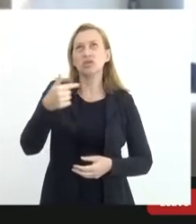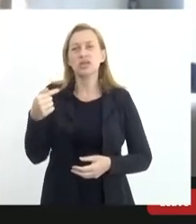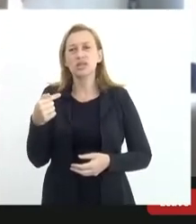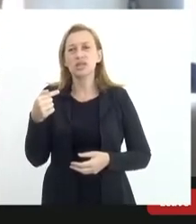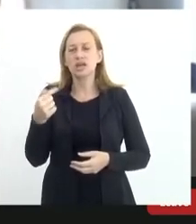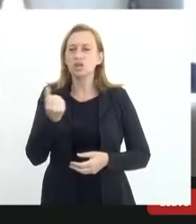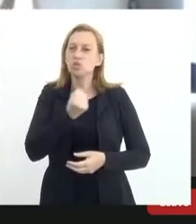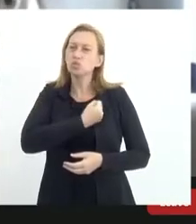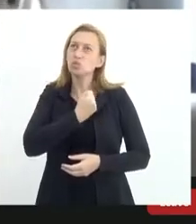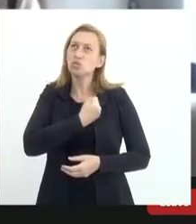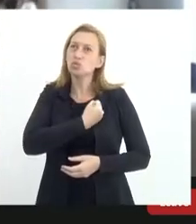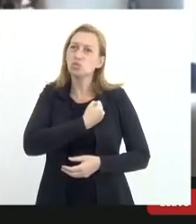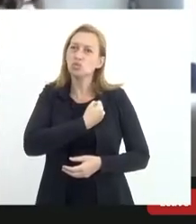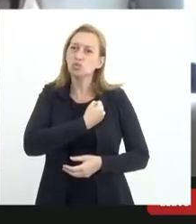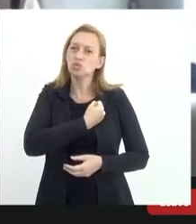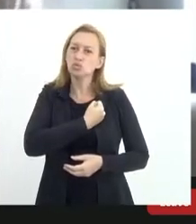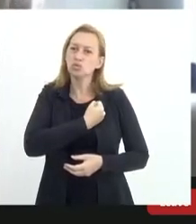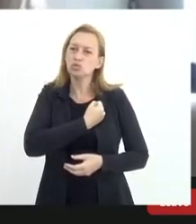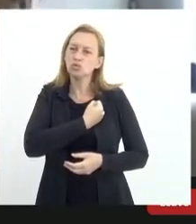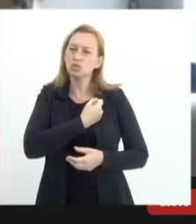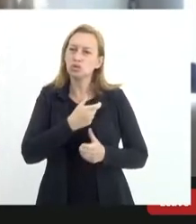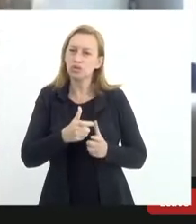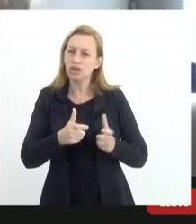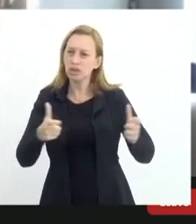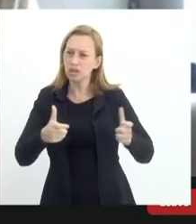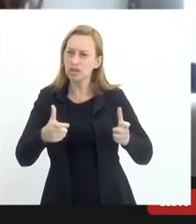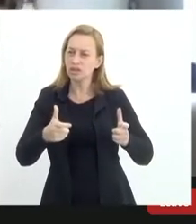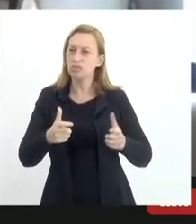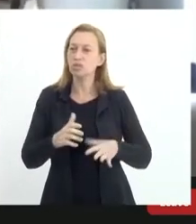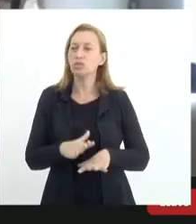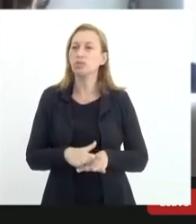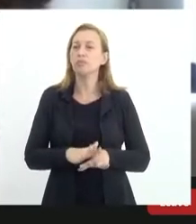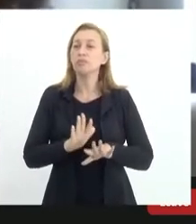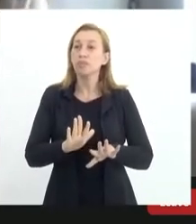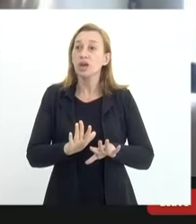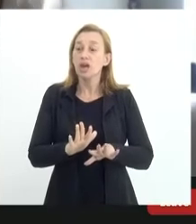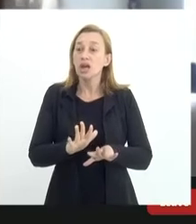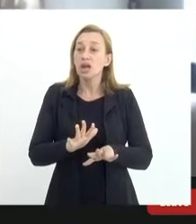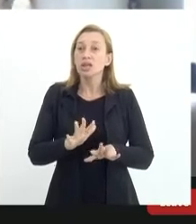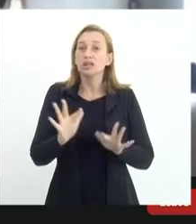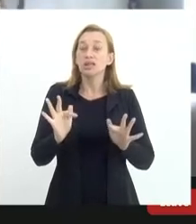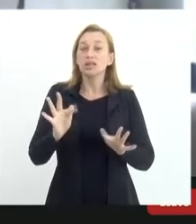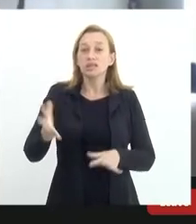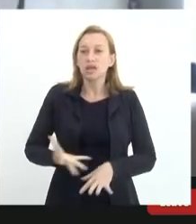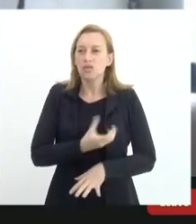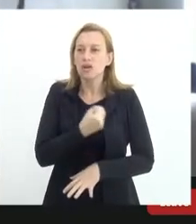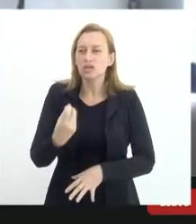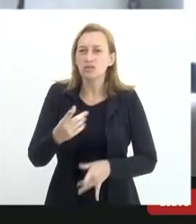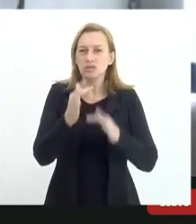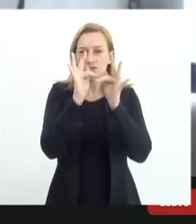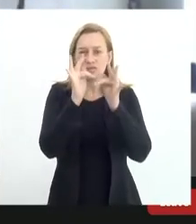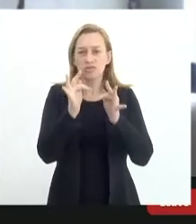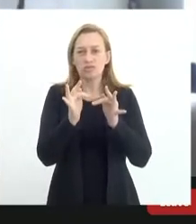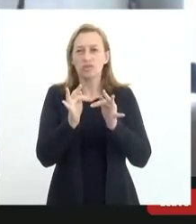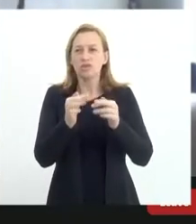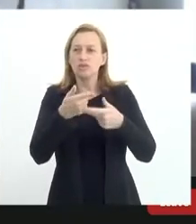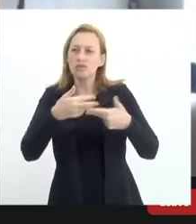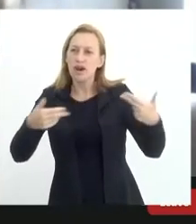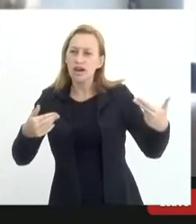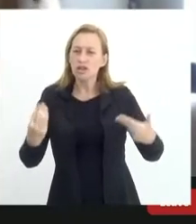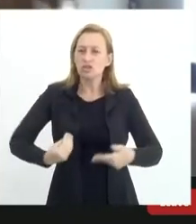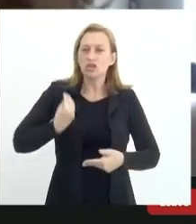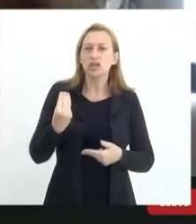aumentou essa faixa etária e isso tem salvado muitas vidas. Então, eu